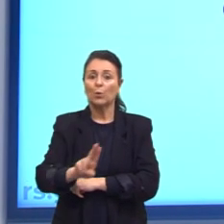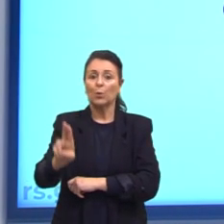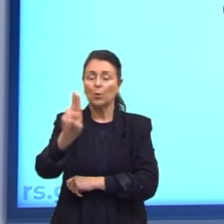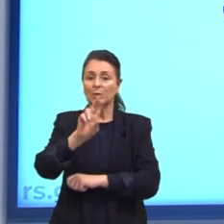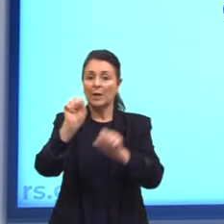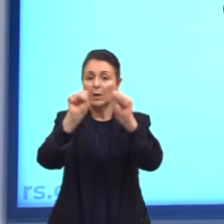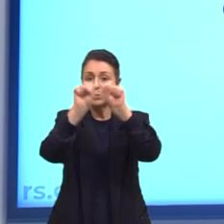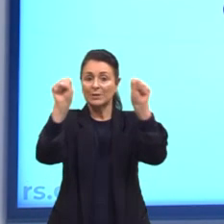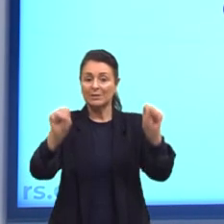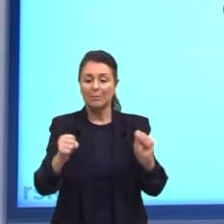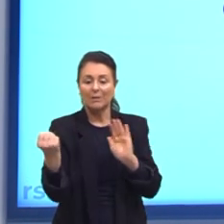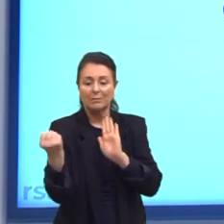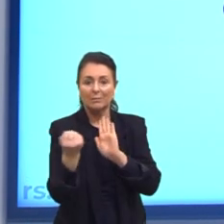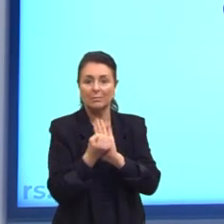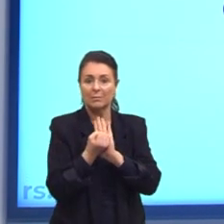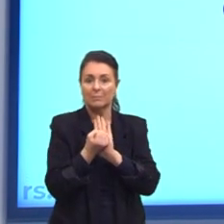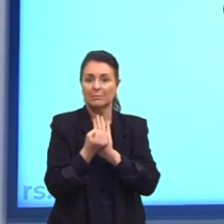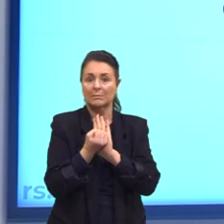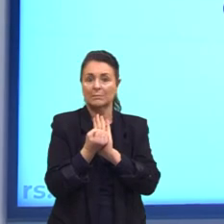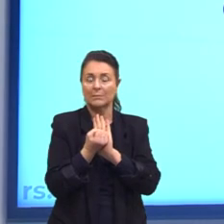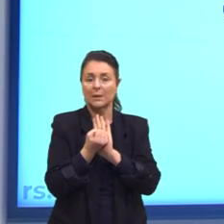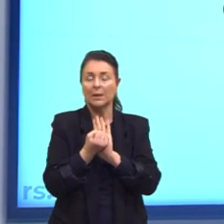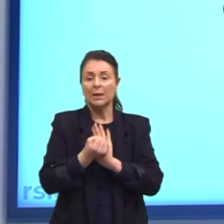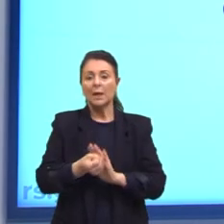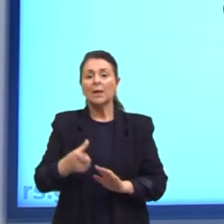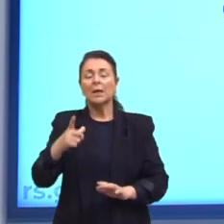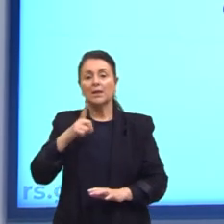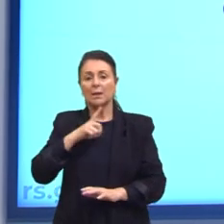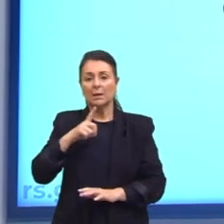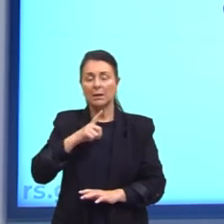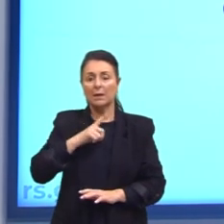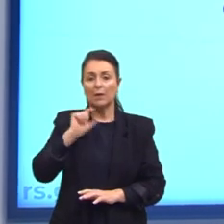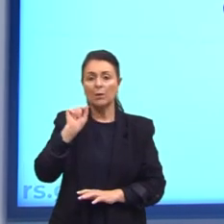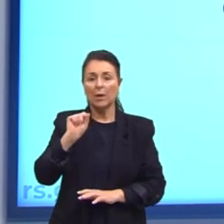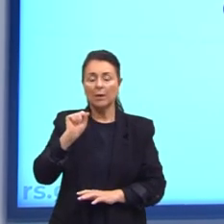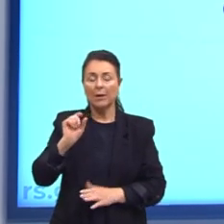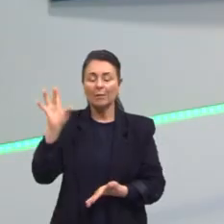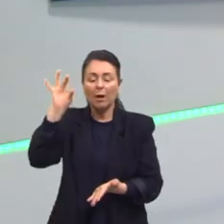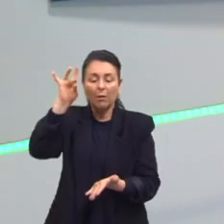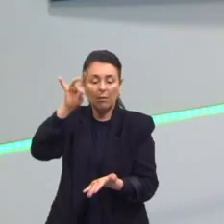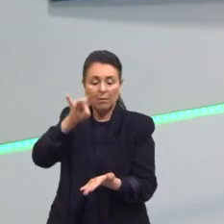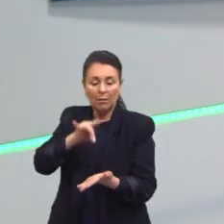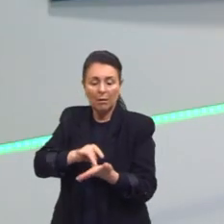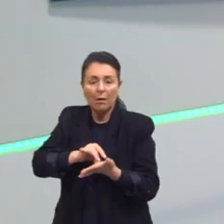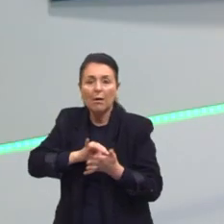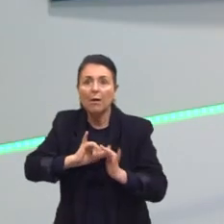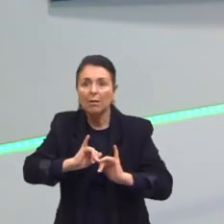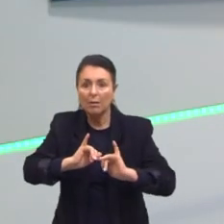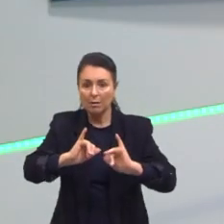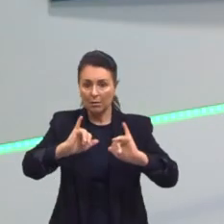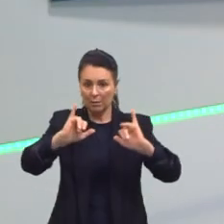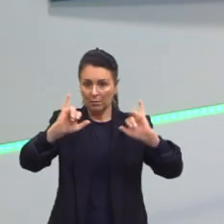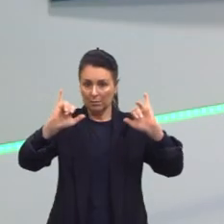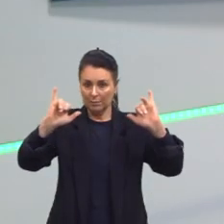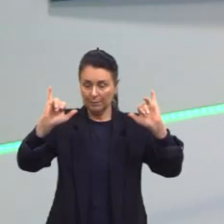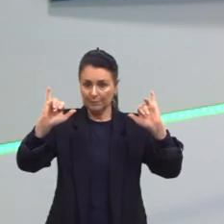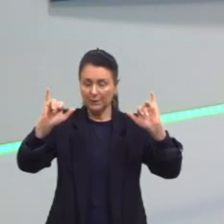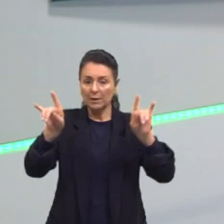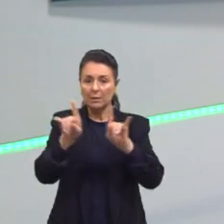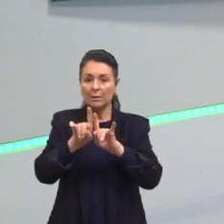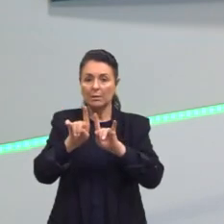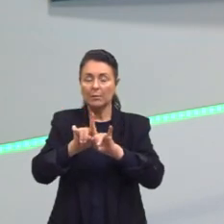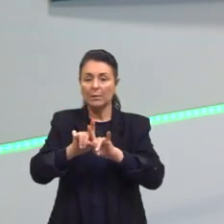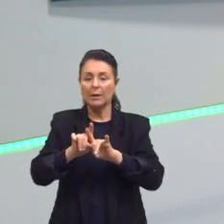sistemas simbólicos. E aí a gente vai cair em toda a questão de constituição das propagandas. E na